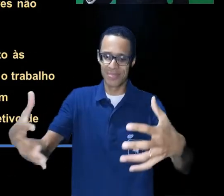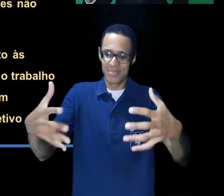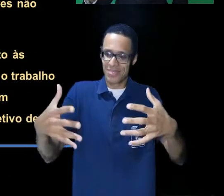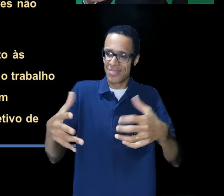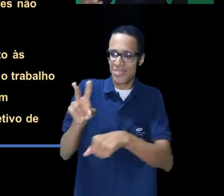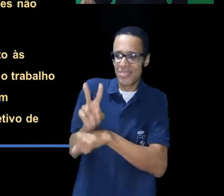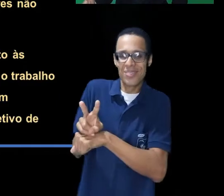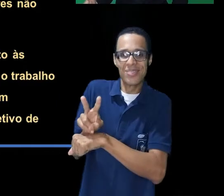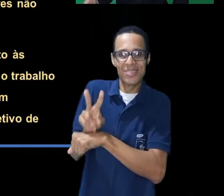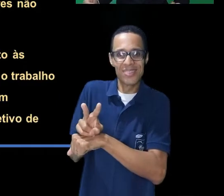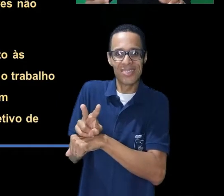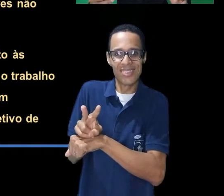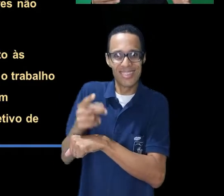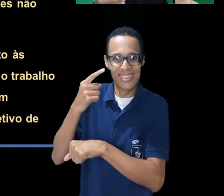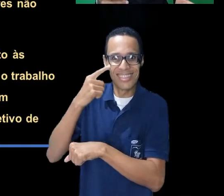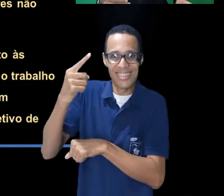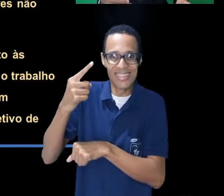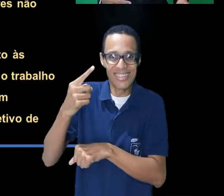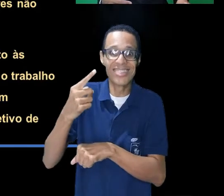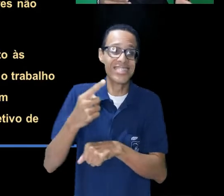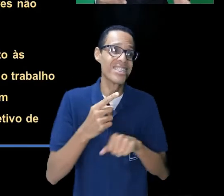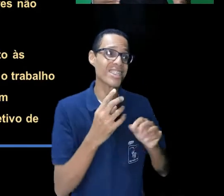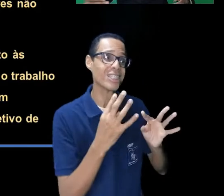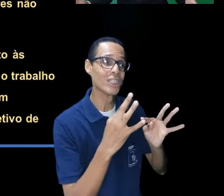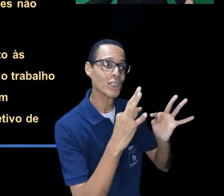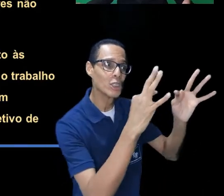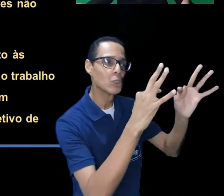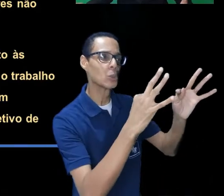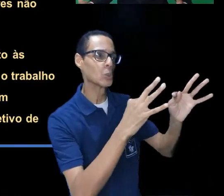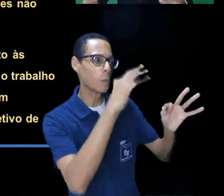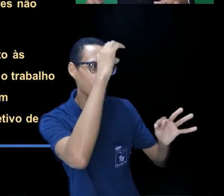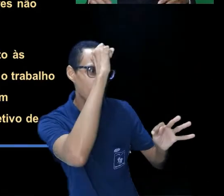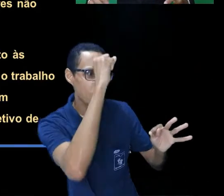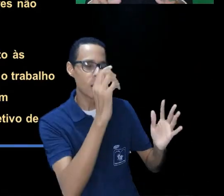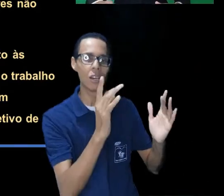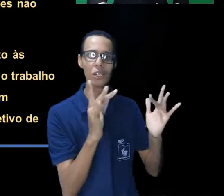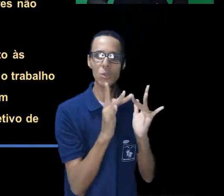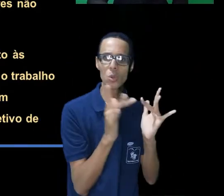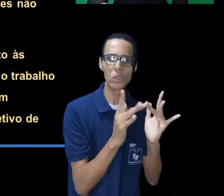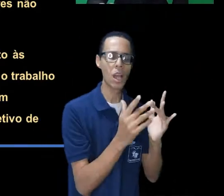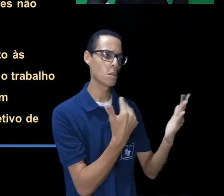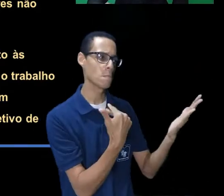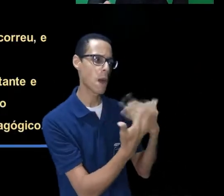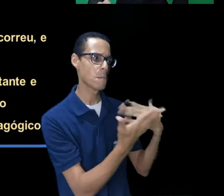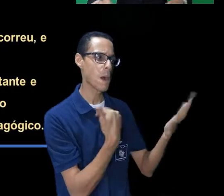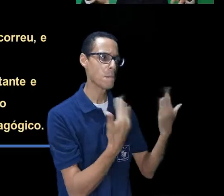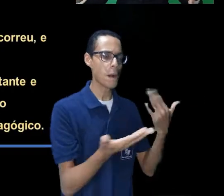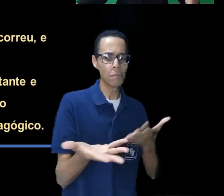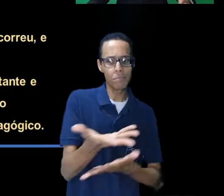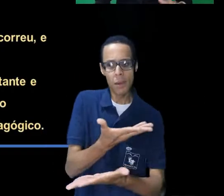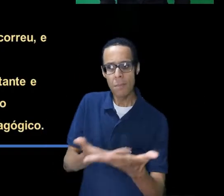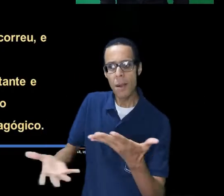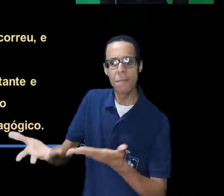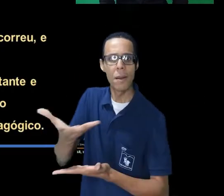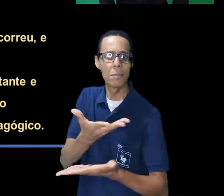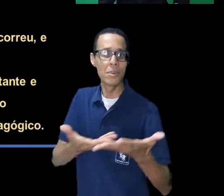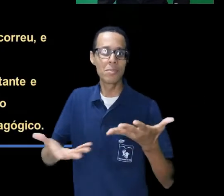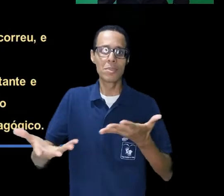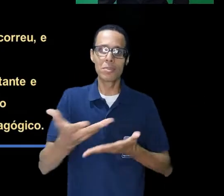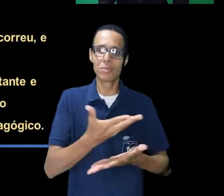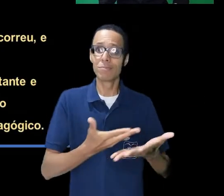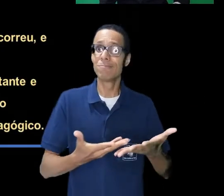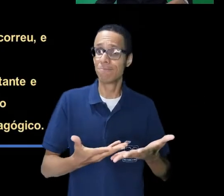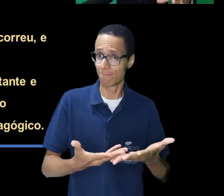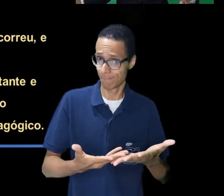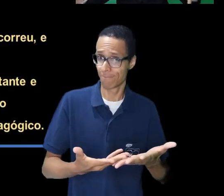atendimento contínuo e proporcionou um acolhimento de todos os envolvidos. Quando lançou-se mão dos